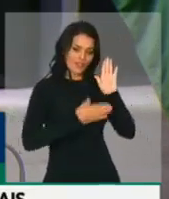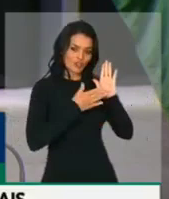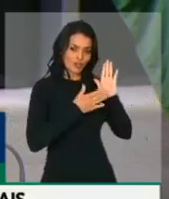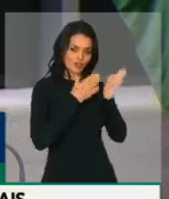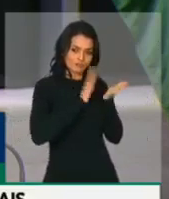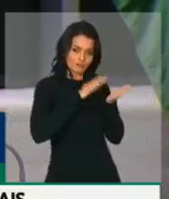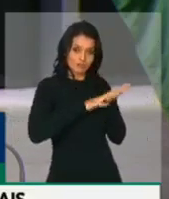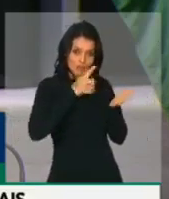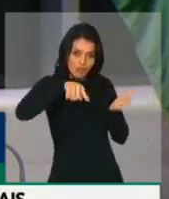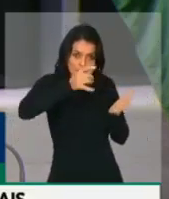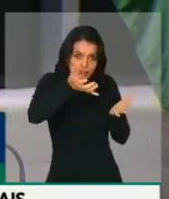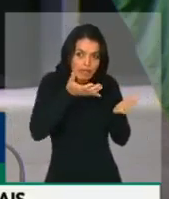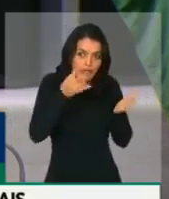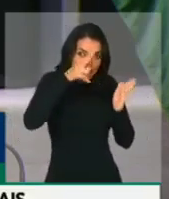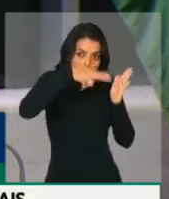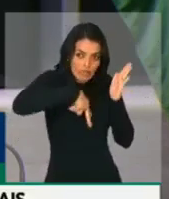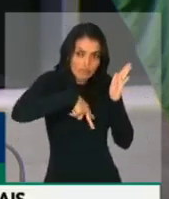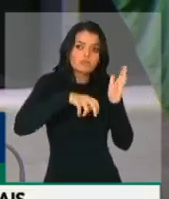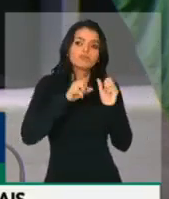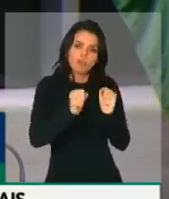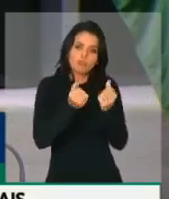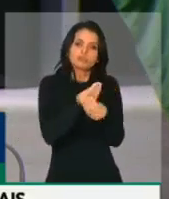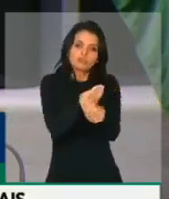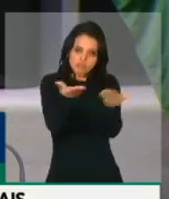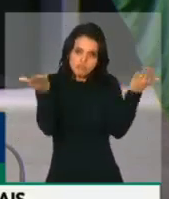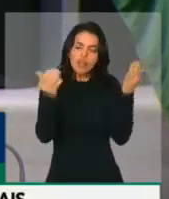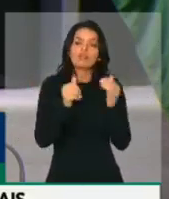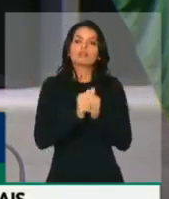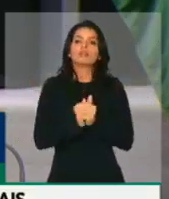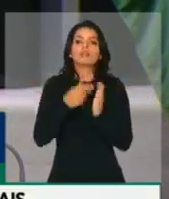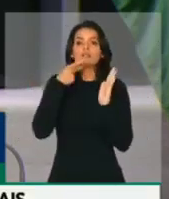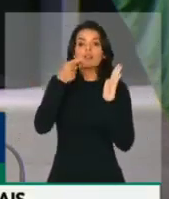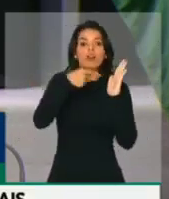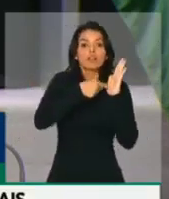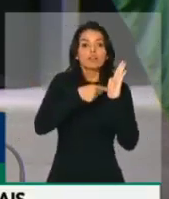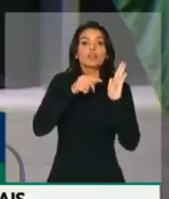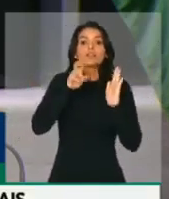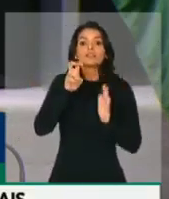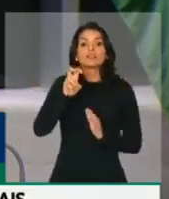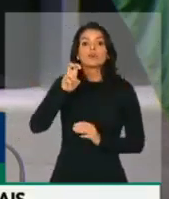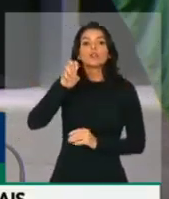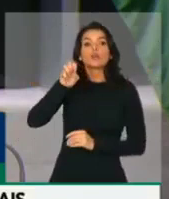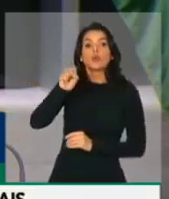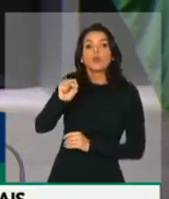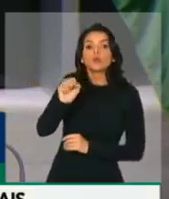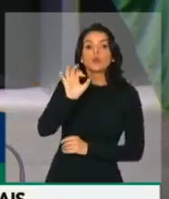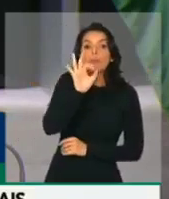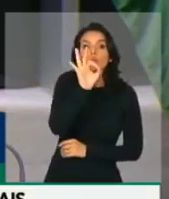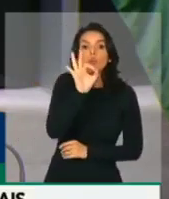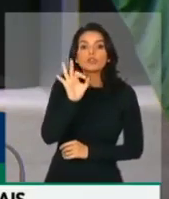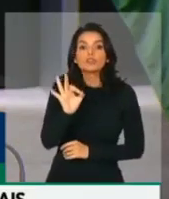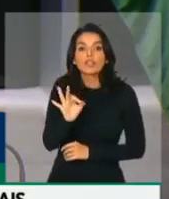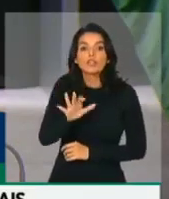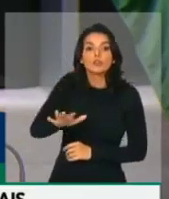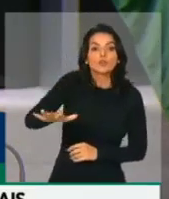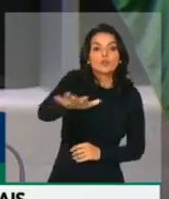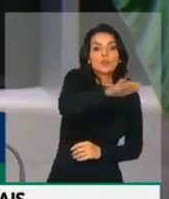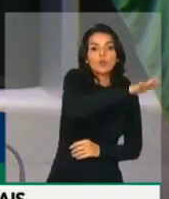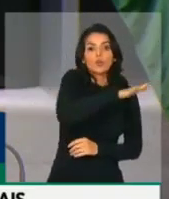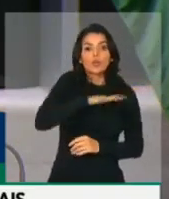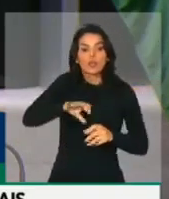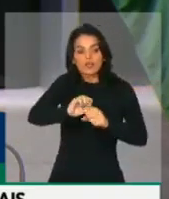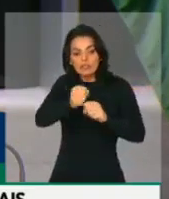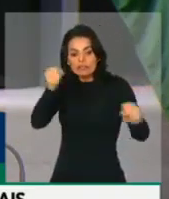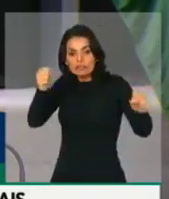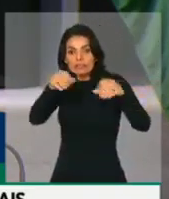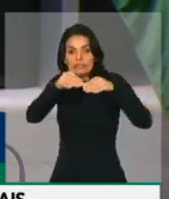tiver interesse, eu cedo para ler, está dizendo que 58% do território do Rio de Janeiro está na